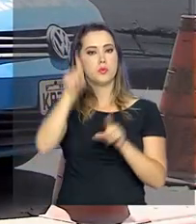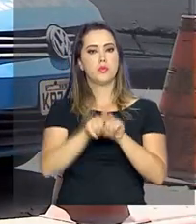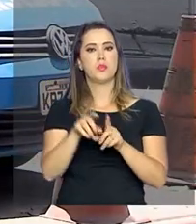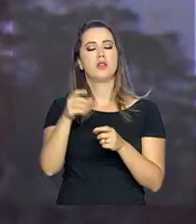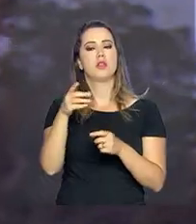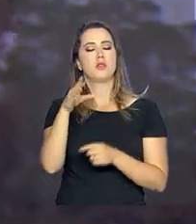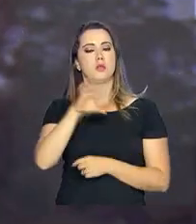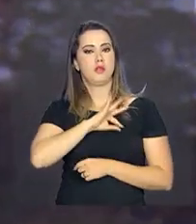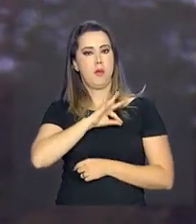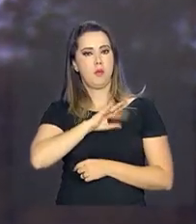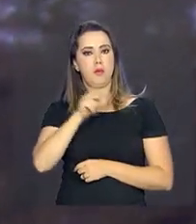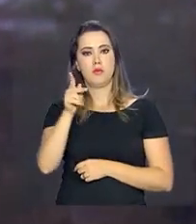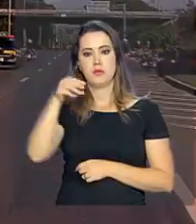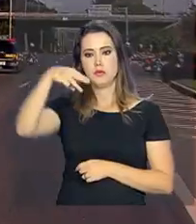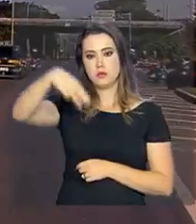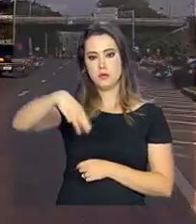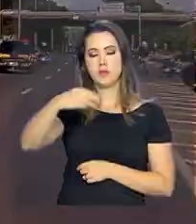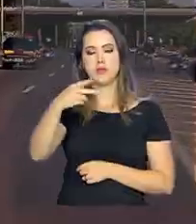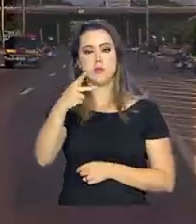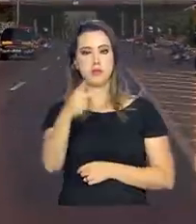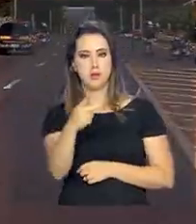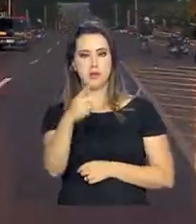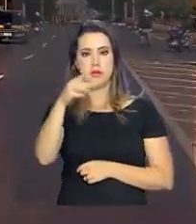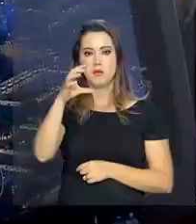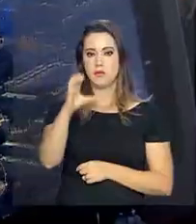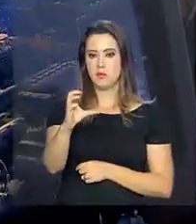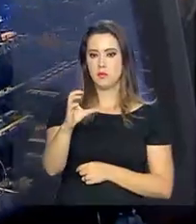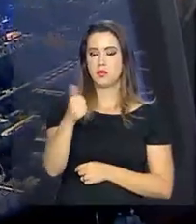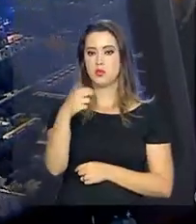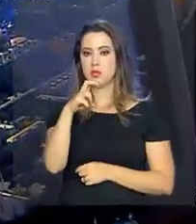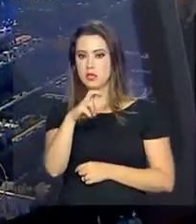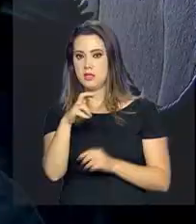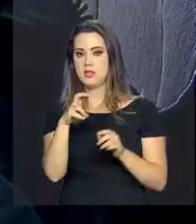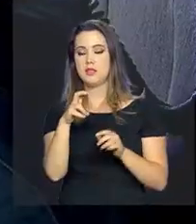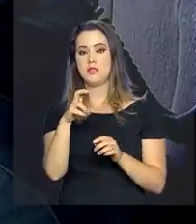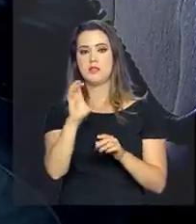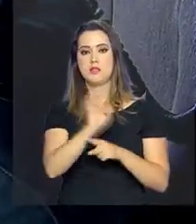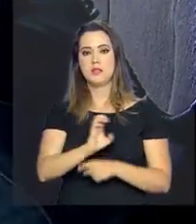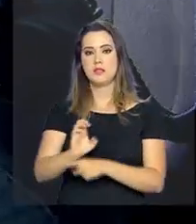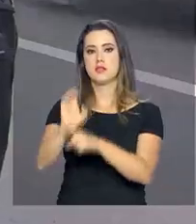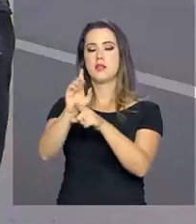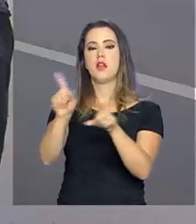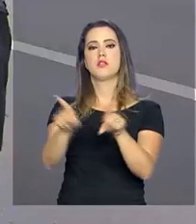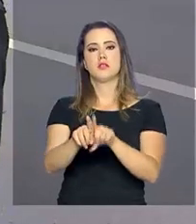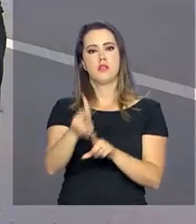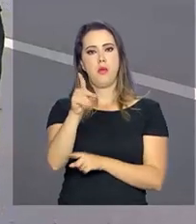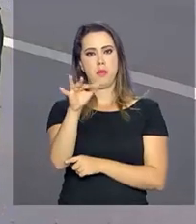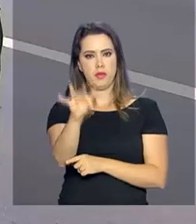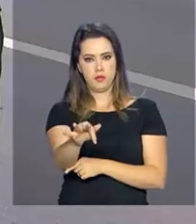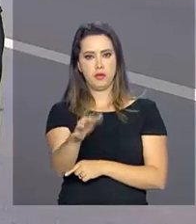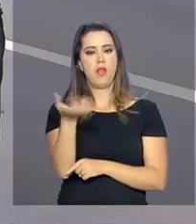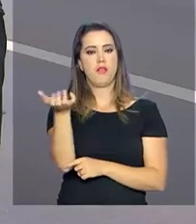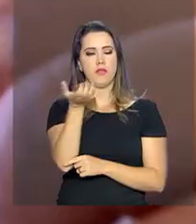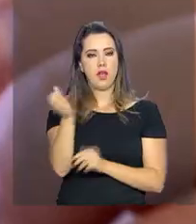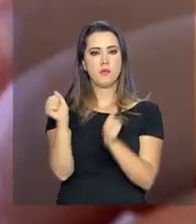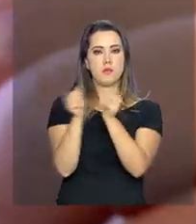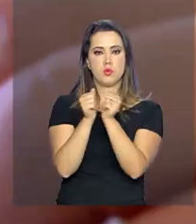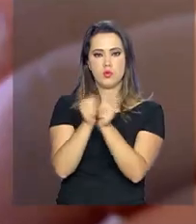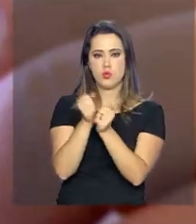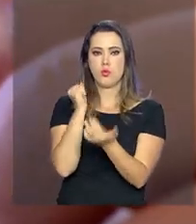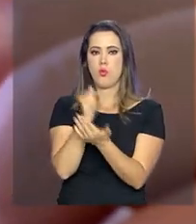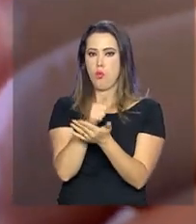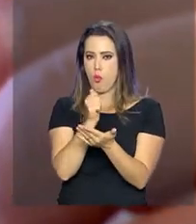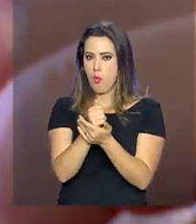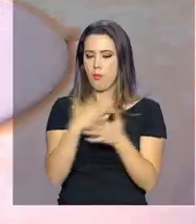Polícias Militar e Civil de 15 estados e do Distrito Federal já demonstraram interesse na compra dos coletes. 10